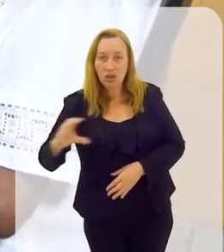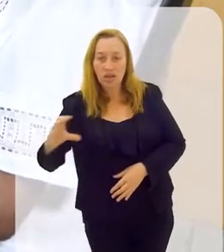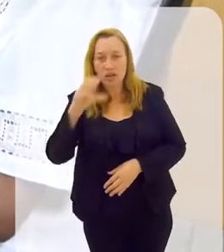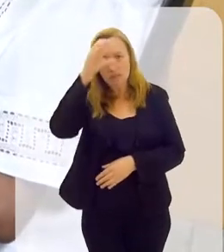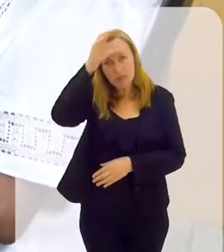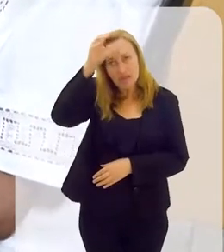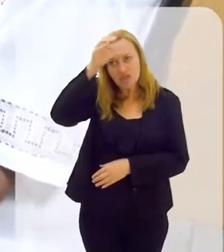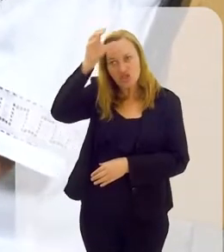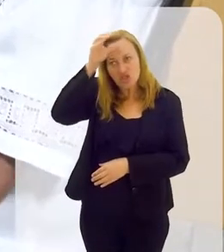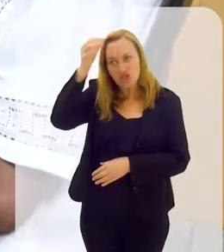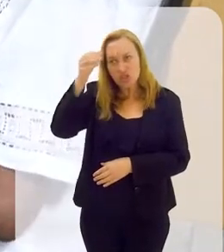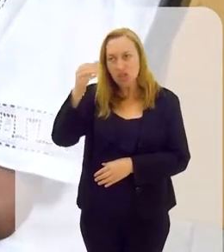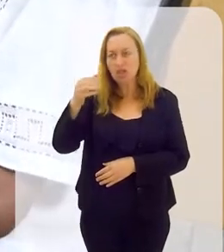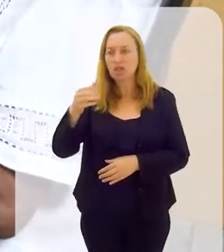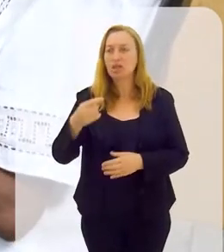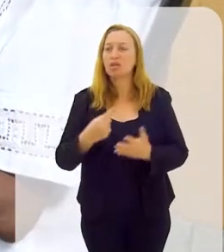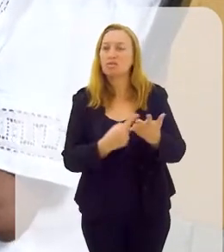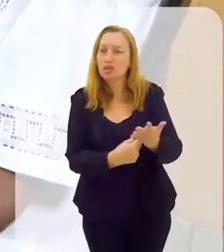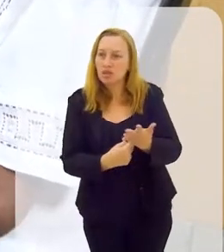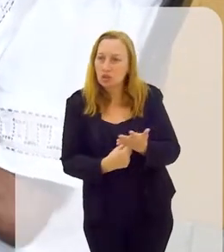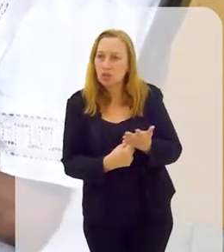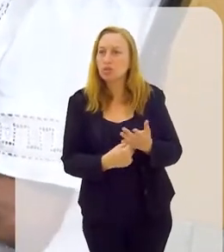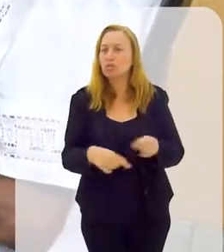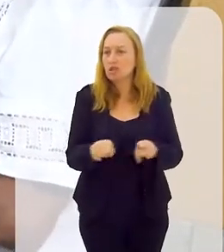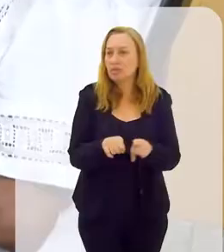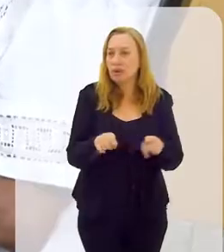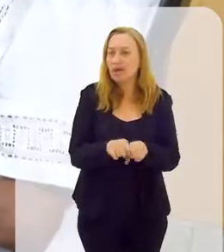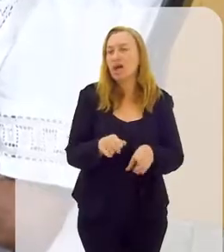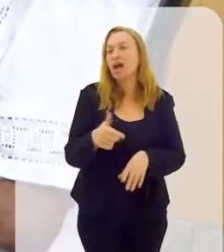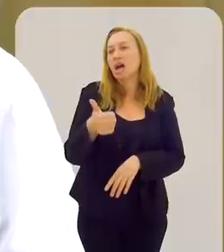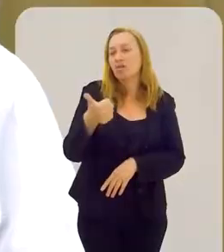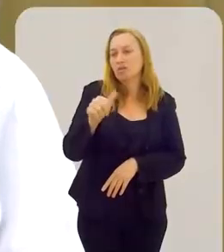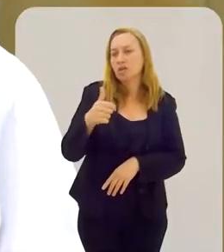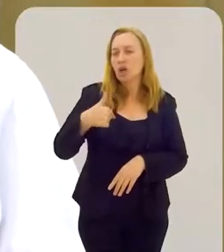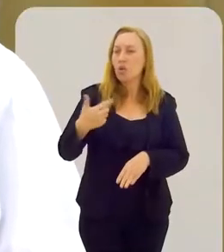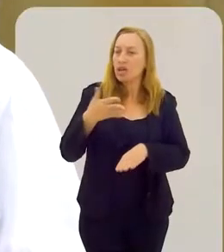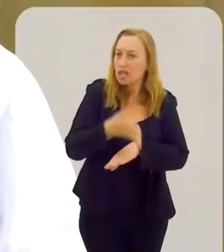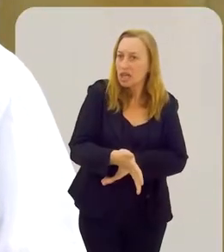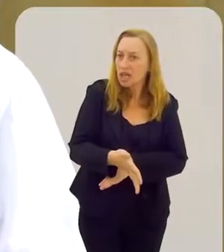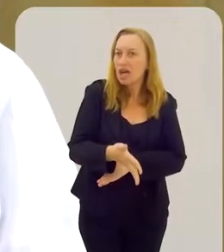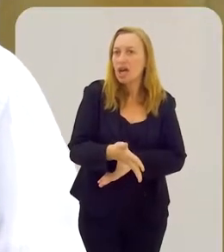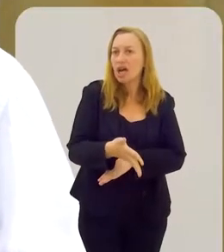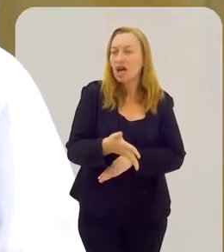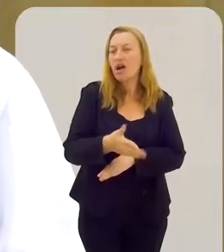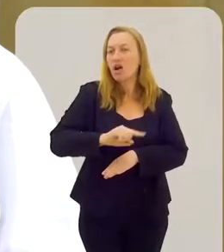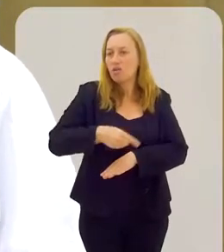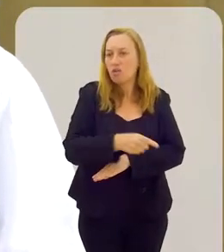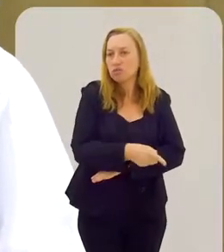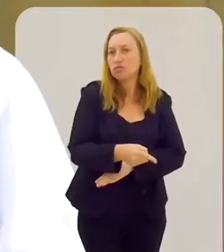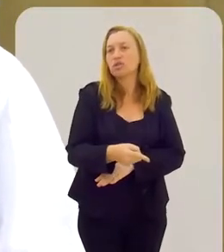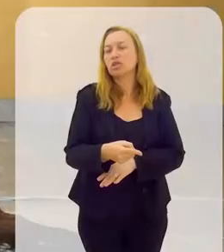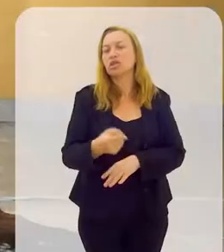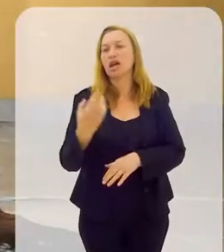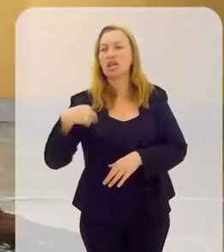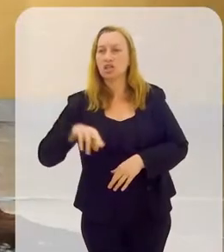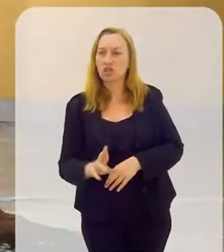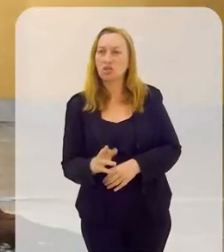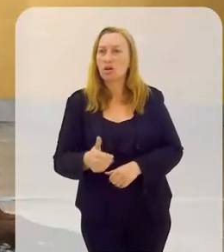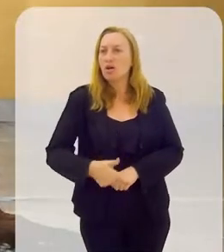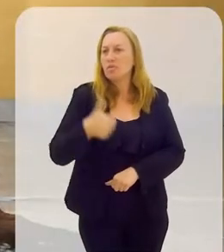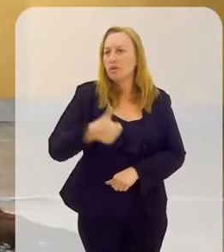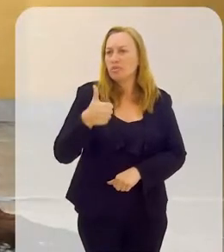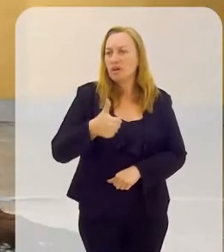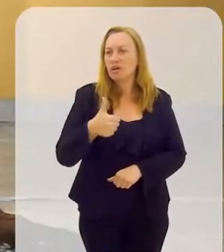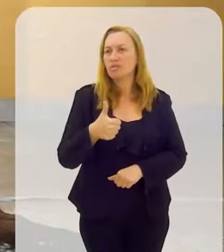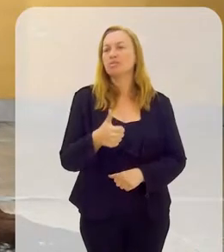de origem católica. Aos 20 anos eu entrei a fundo mais na religião e foi onde eu fiquei. E aí você deu a sua